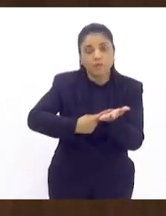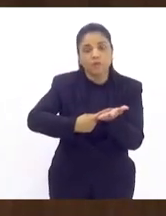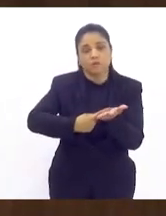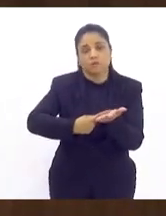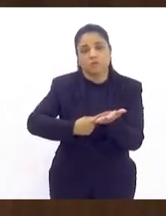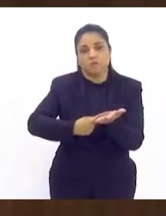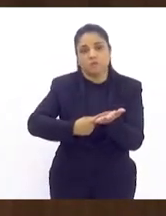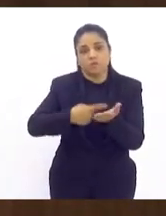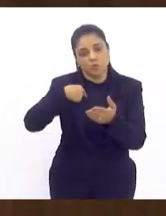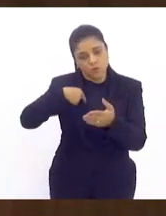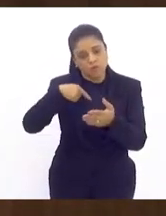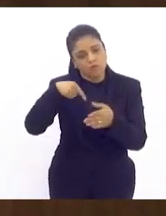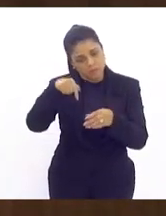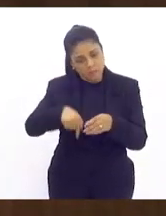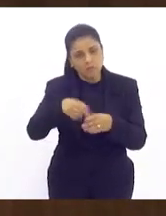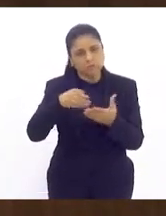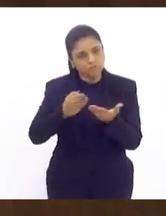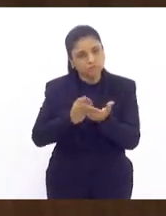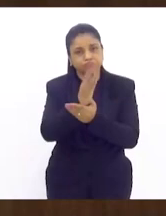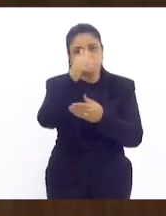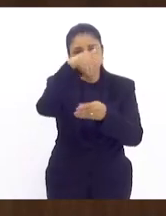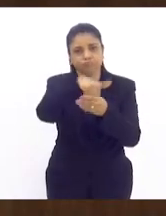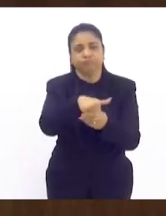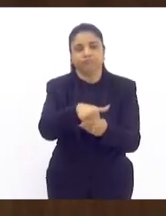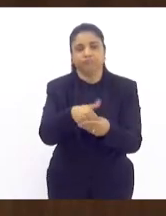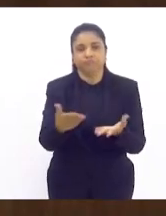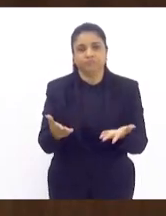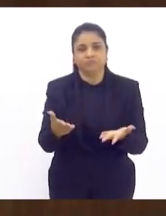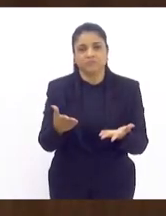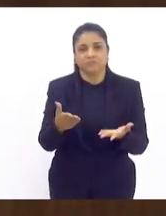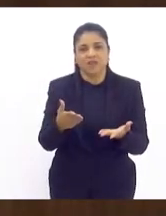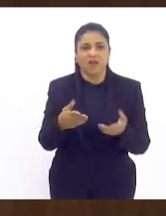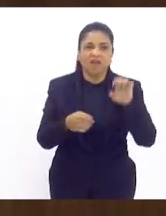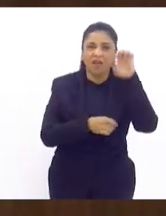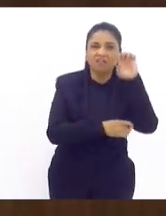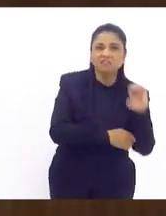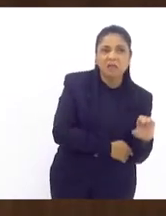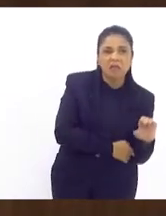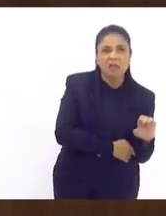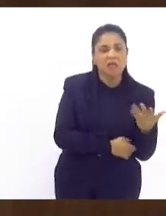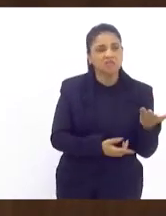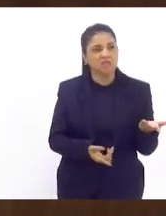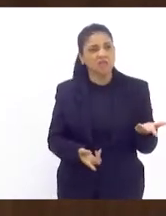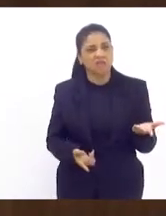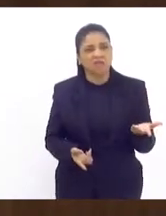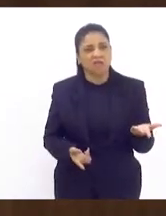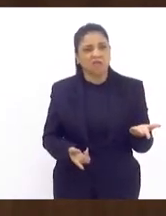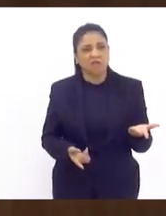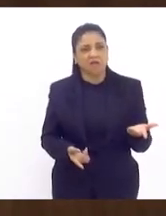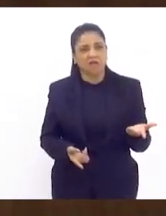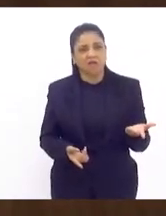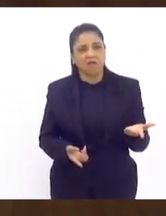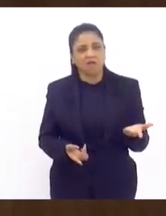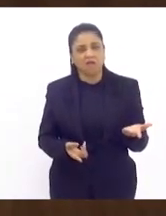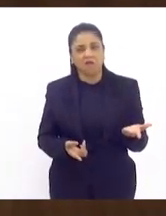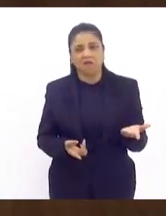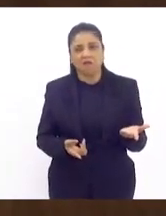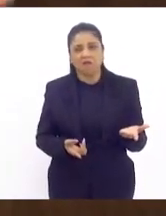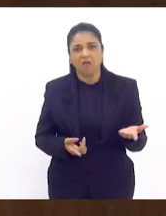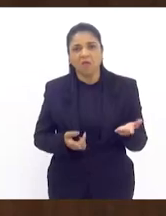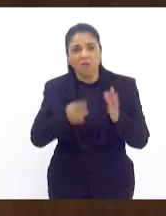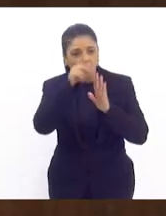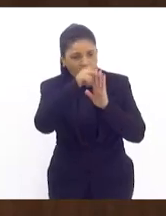aprovamos aqui nessa casa agora dizer que a esquerda até porque o projeto se